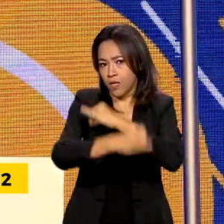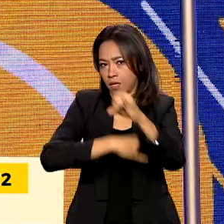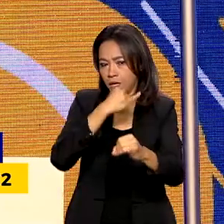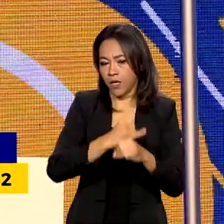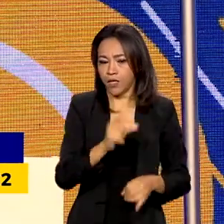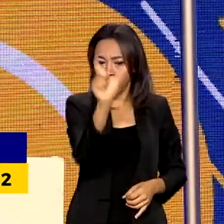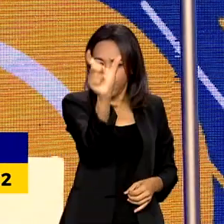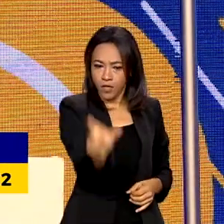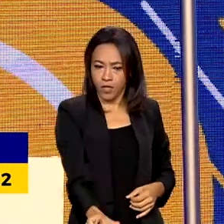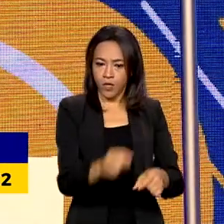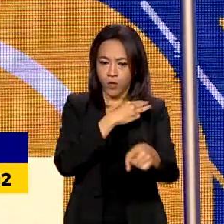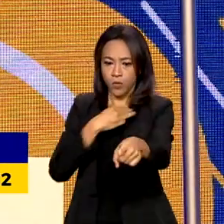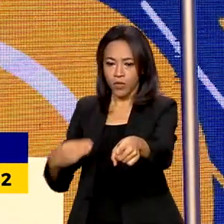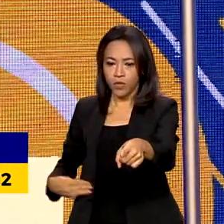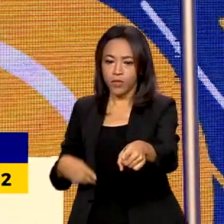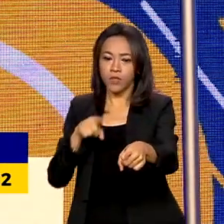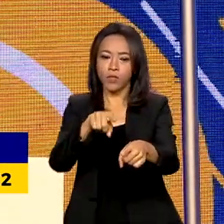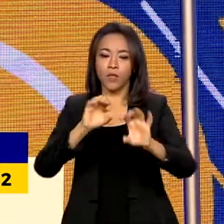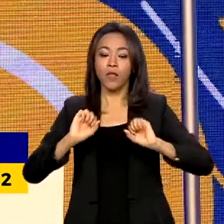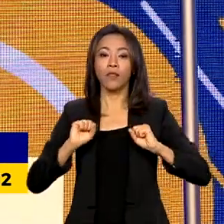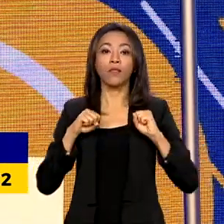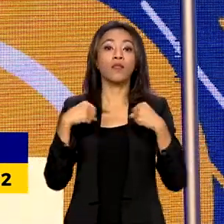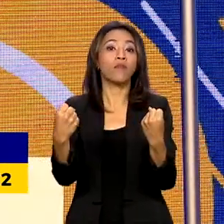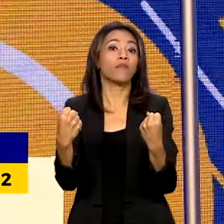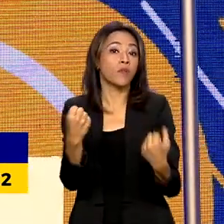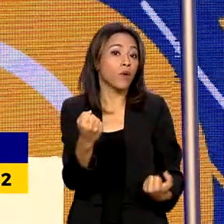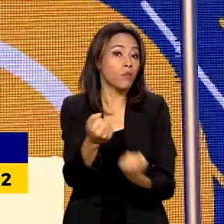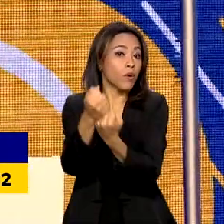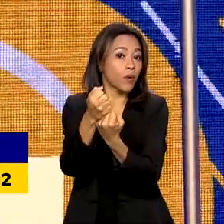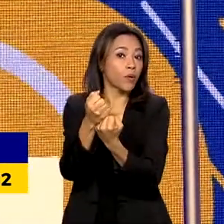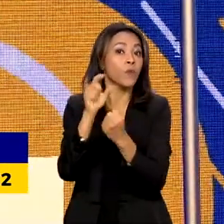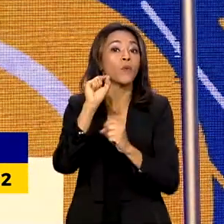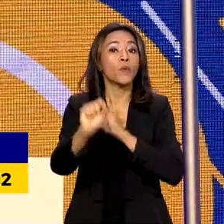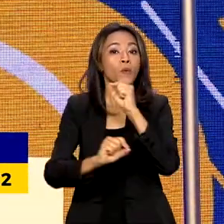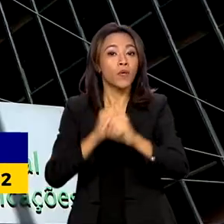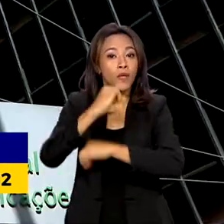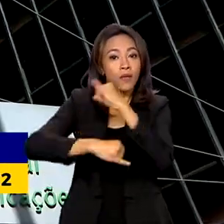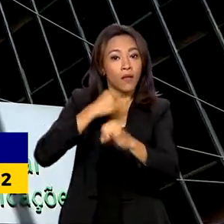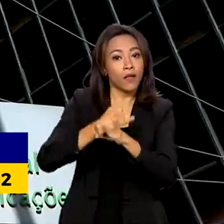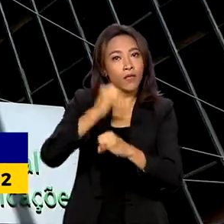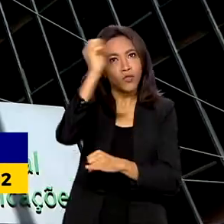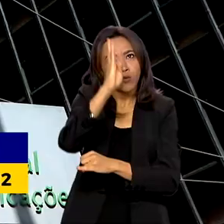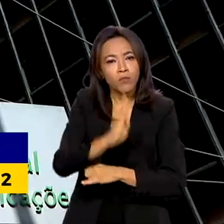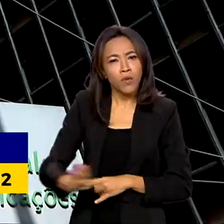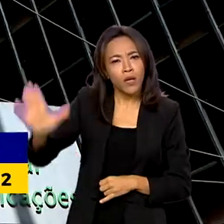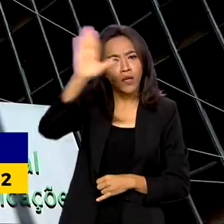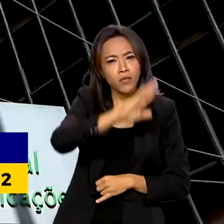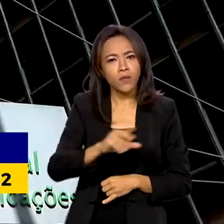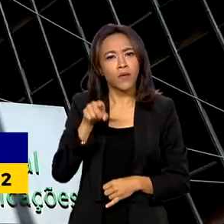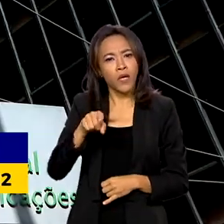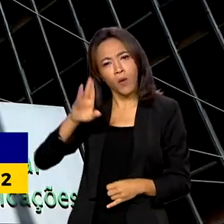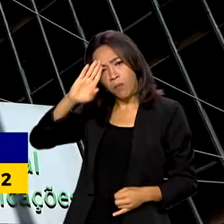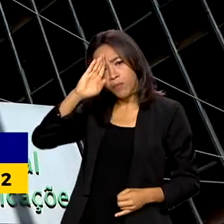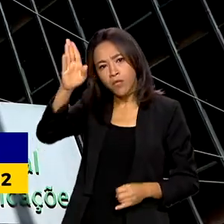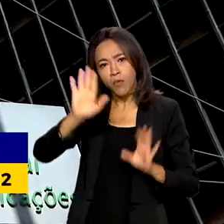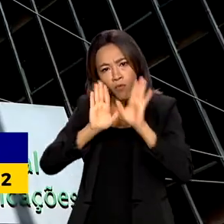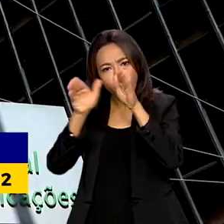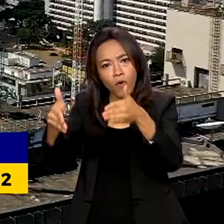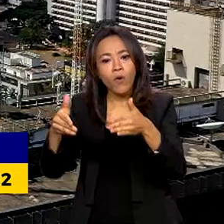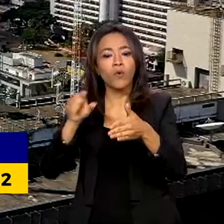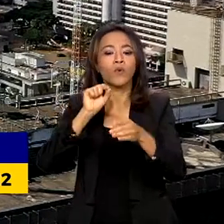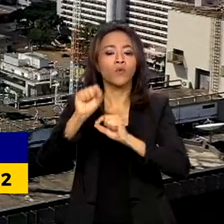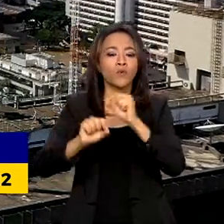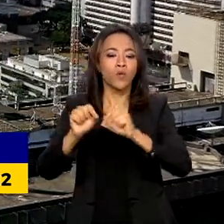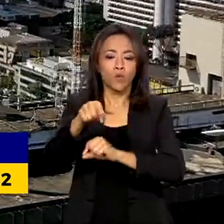Filho, defendeu a ampliação da conectividade no país e disse que para isso é prioridade resolver o problema do compartilhamento de